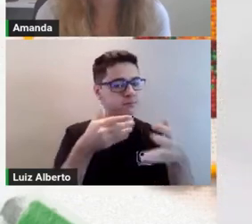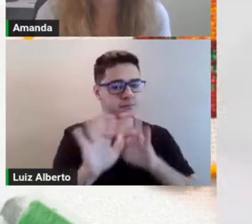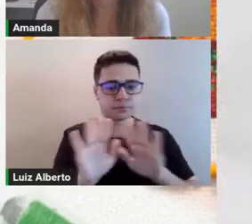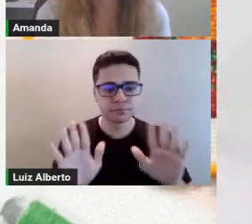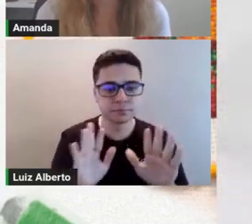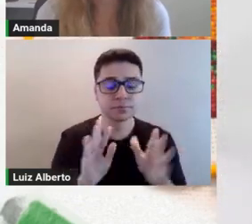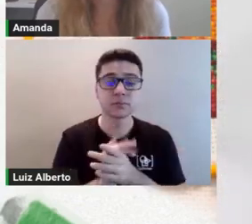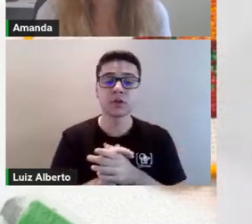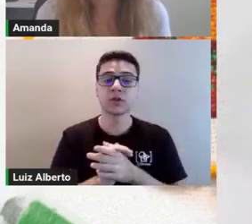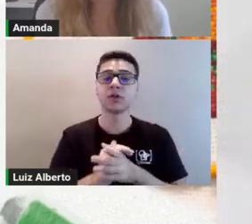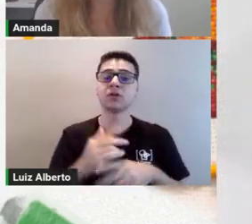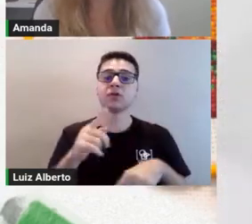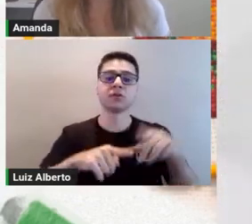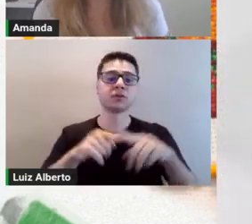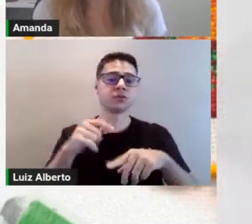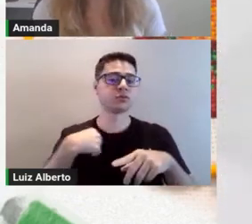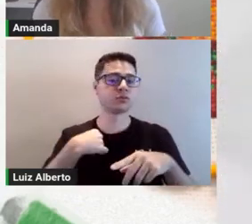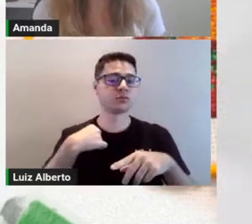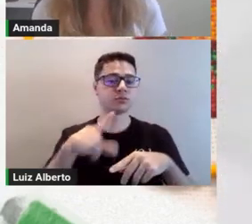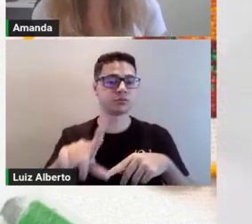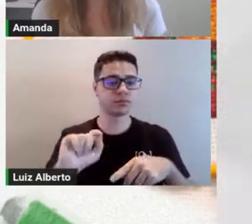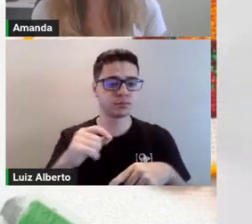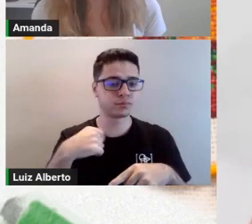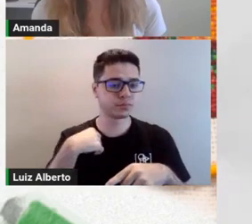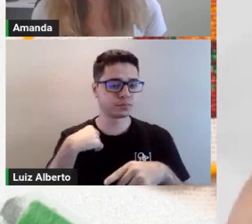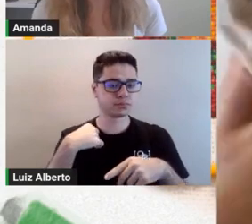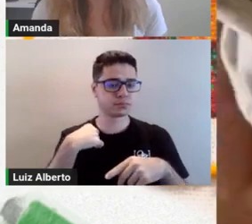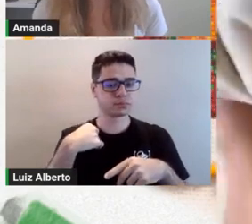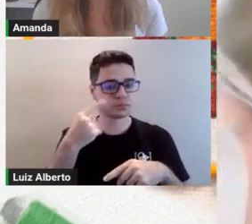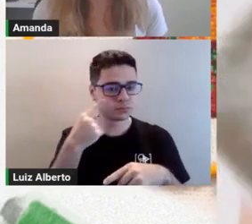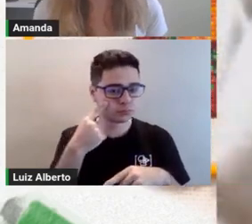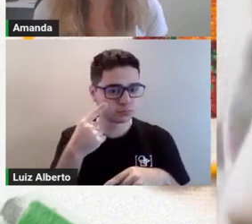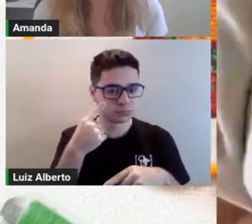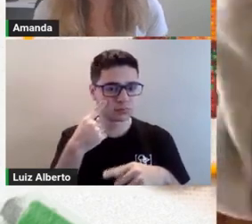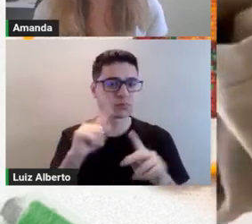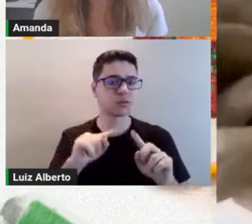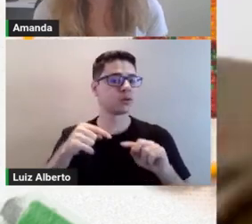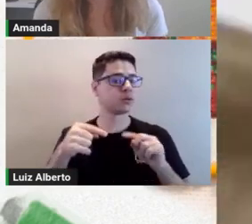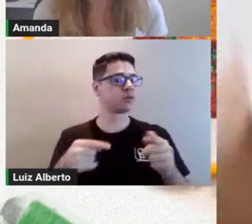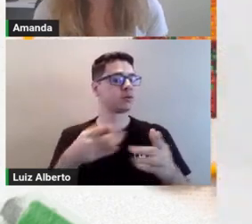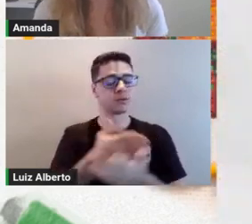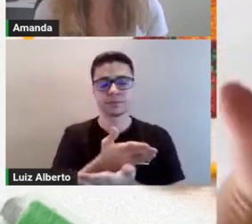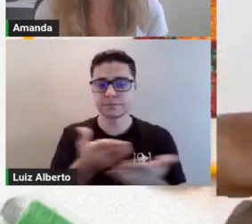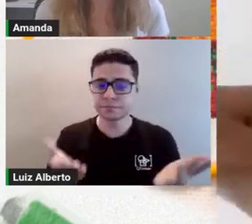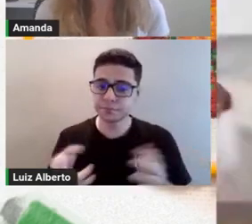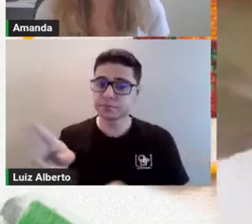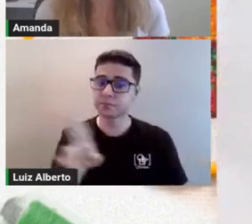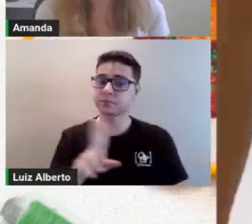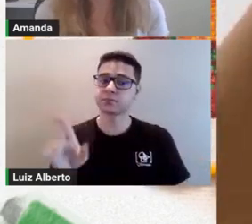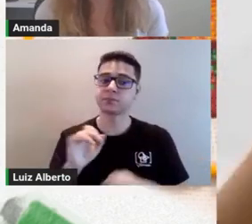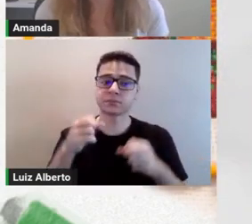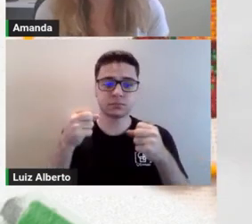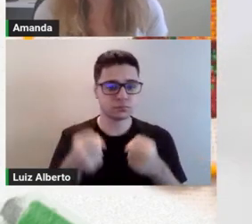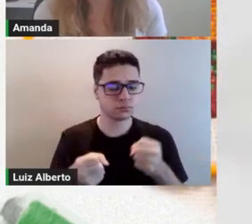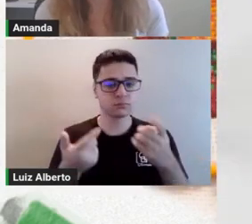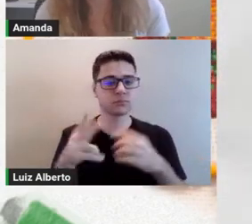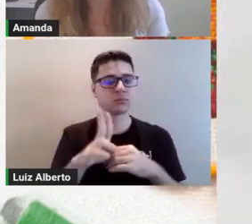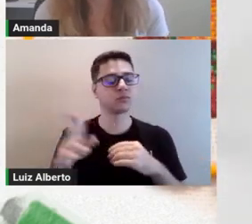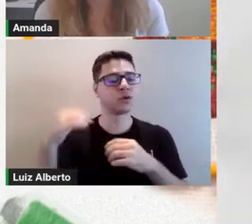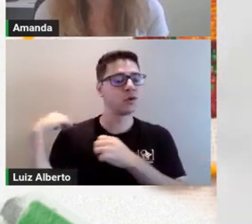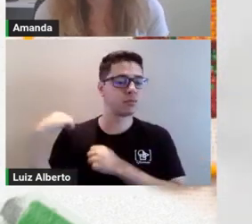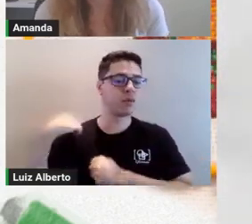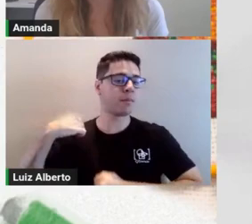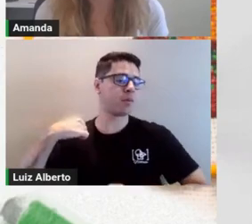peça de roupa. Eu escolhi aqui uma camiseta. Mas vocês podem usar uma bolsa, um